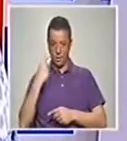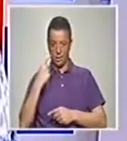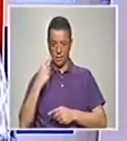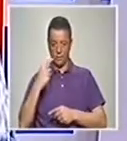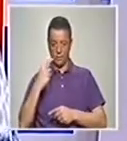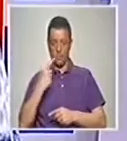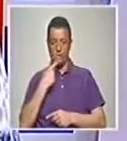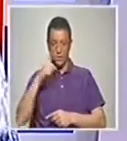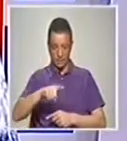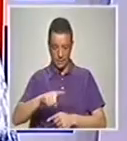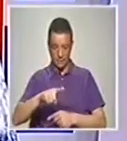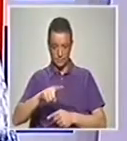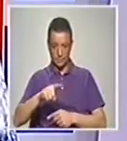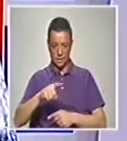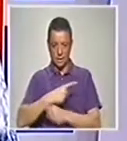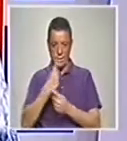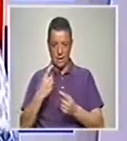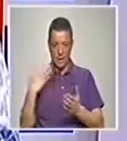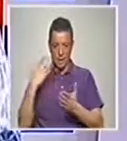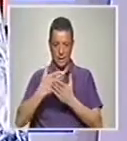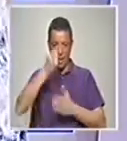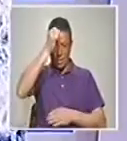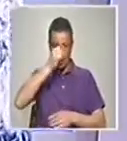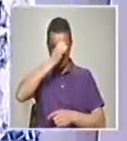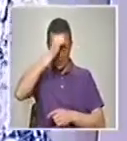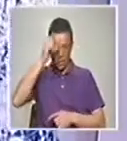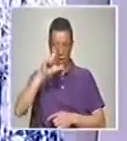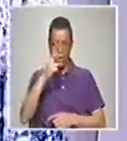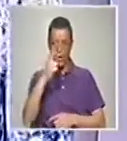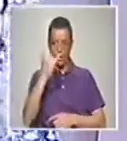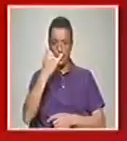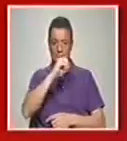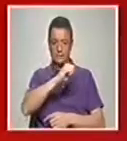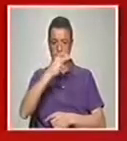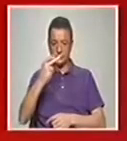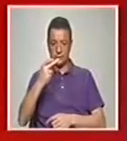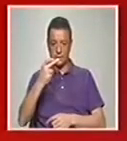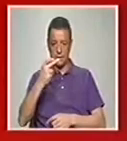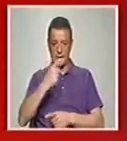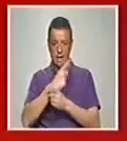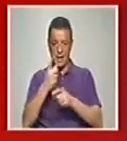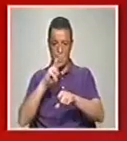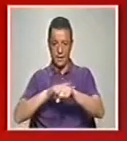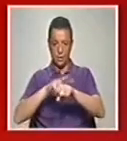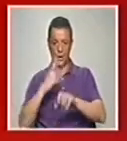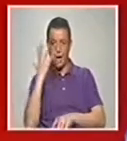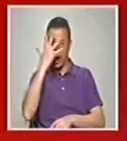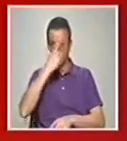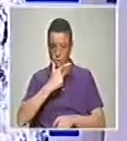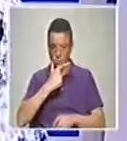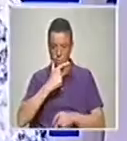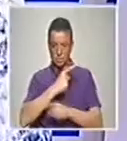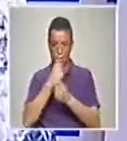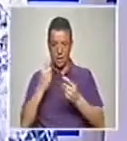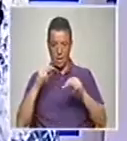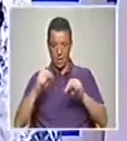ontem, já vou explicar melhor, e que vai estar até domingo. Tenho comigo a Luísa Pinto, bem-vindo. Olá, Luísa. Obrigada. É encenadora e diretora artística do Cine Teatro